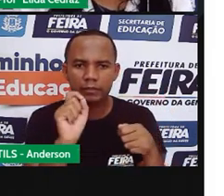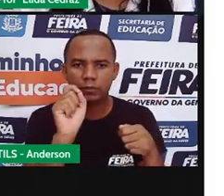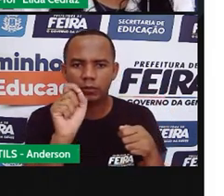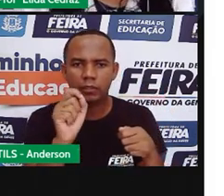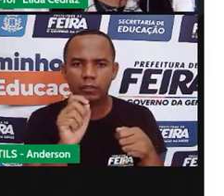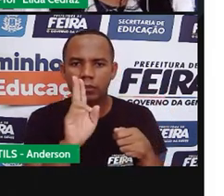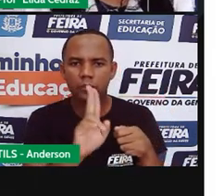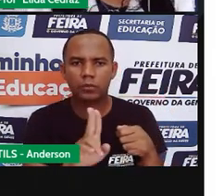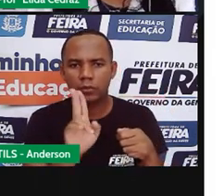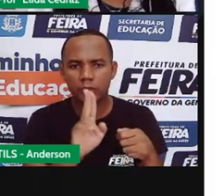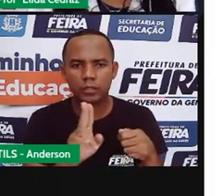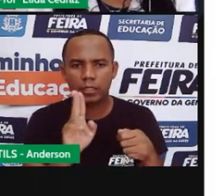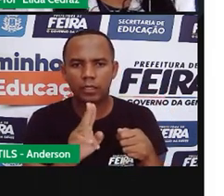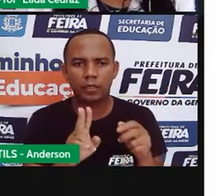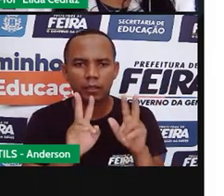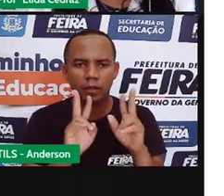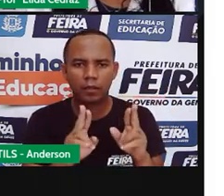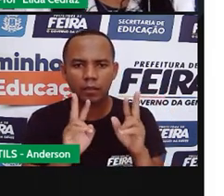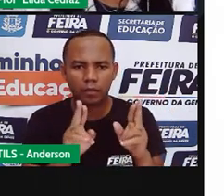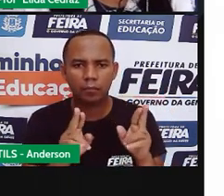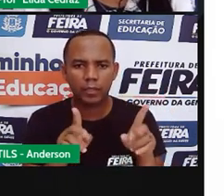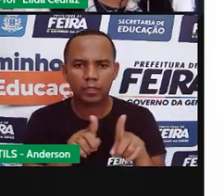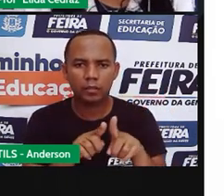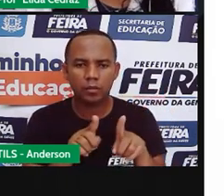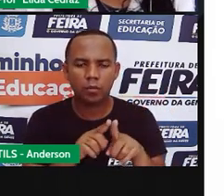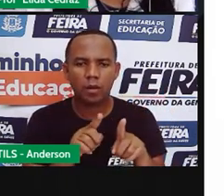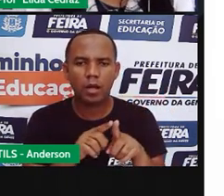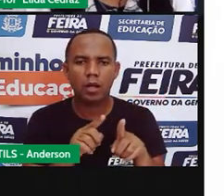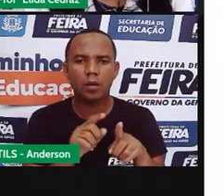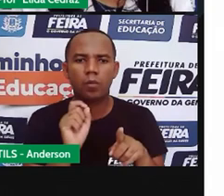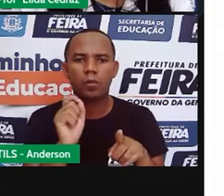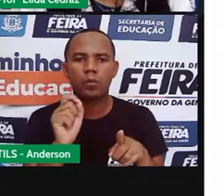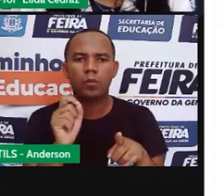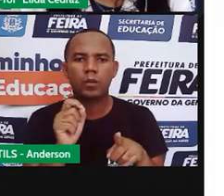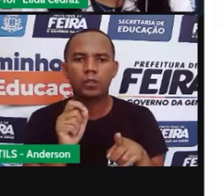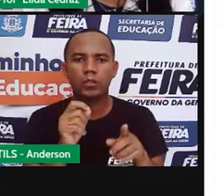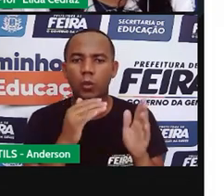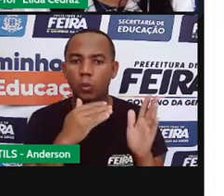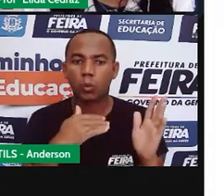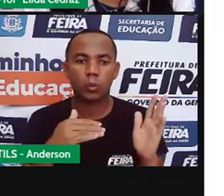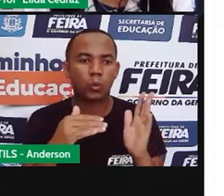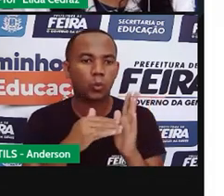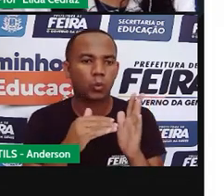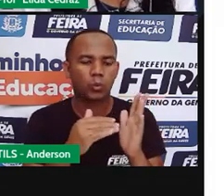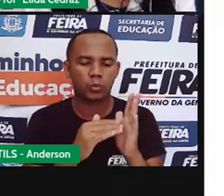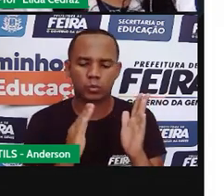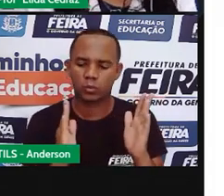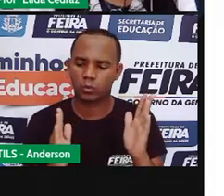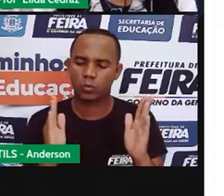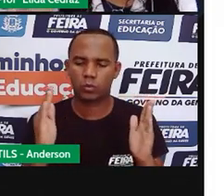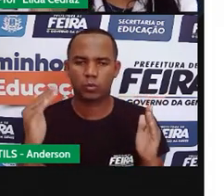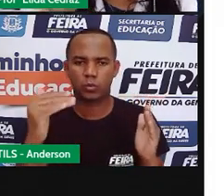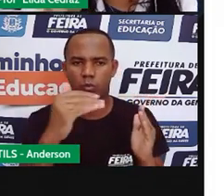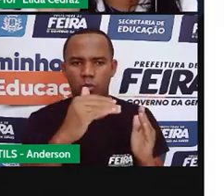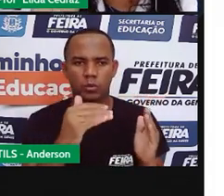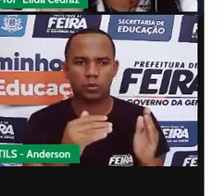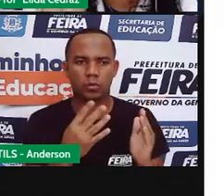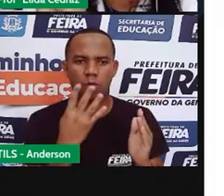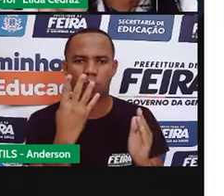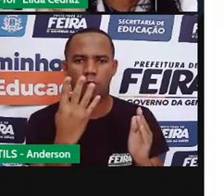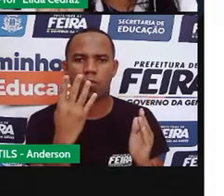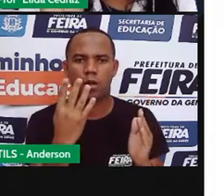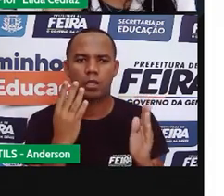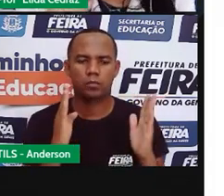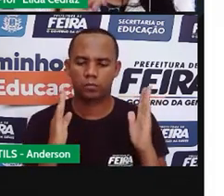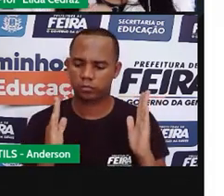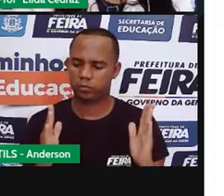usar a mesma quantidade de palitos em todos os lados pois os meus quatro